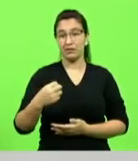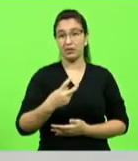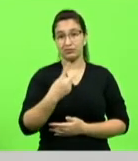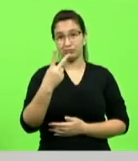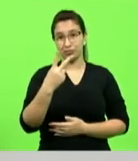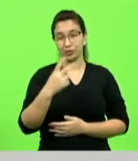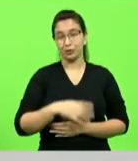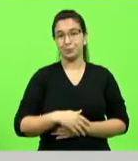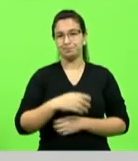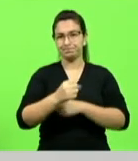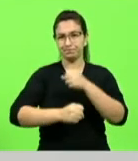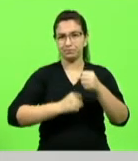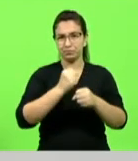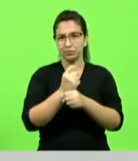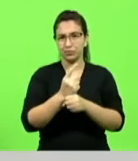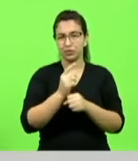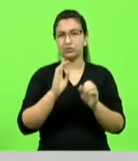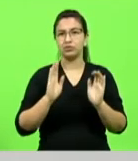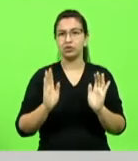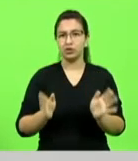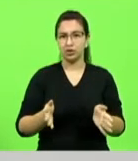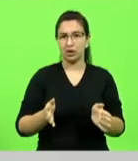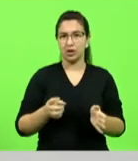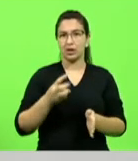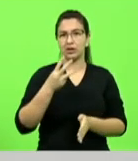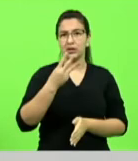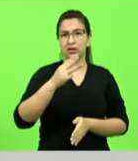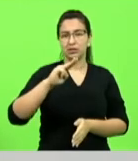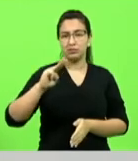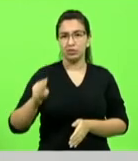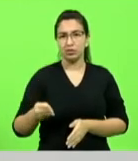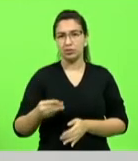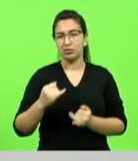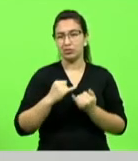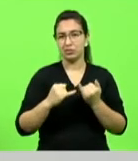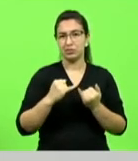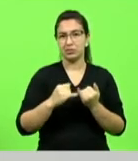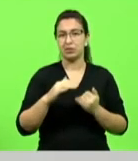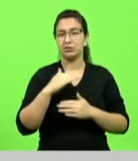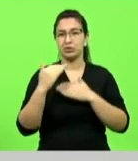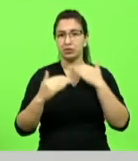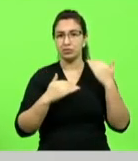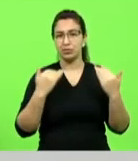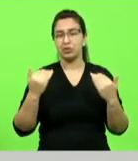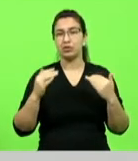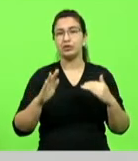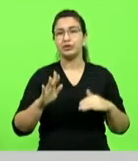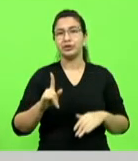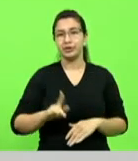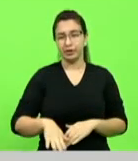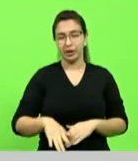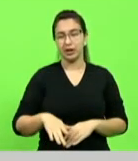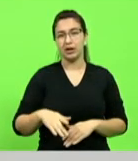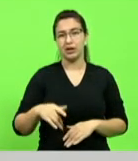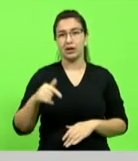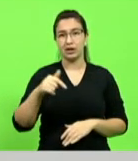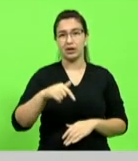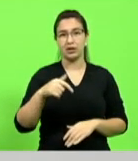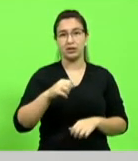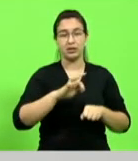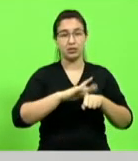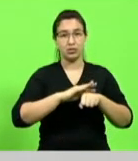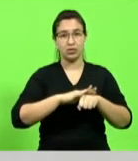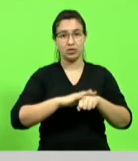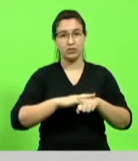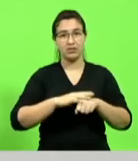mais de um ano e 3 milhões e meio de mortes por covid no mundo já não é novidade que a pandemia do novo coronavírus provocou inúmeras